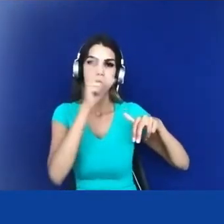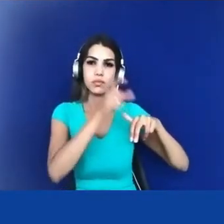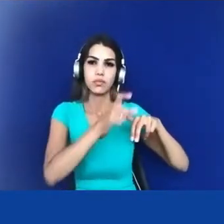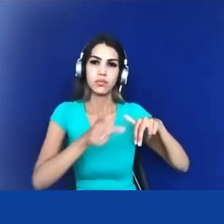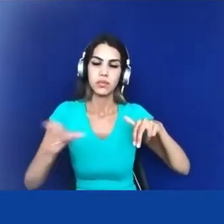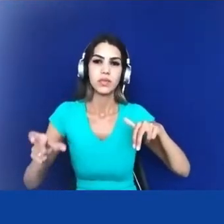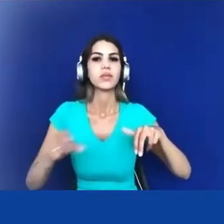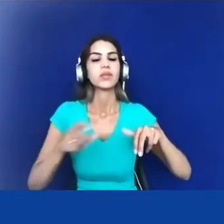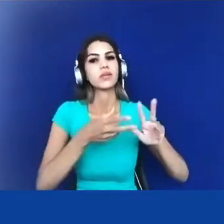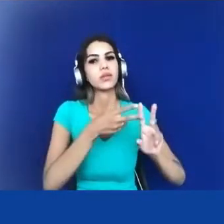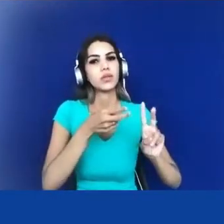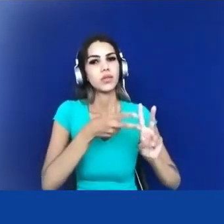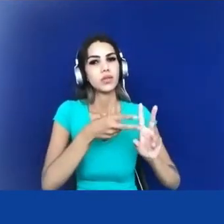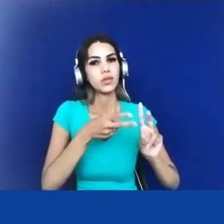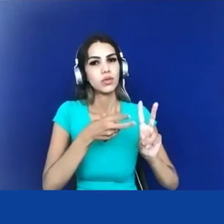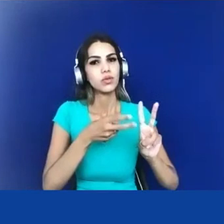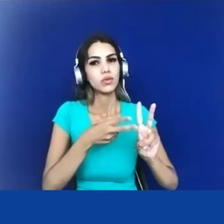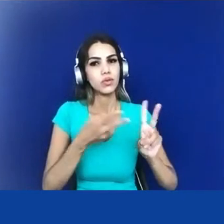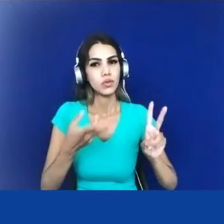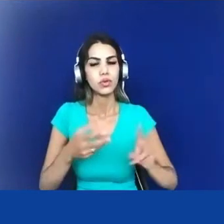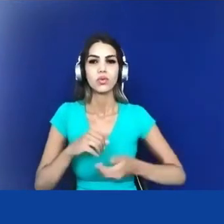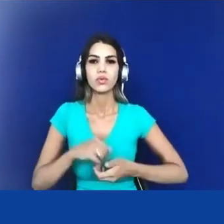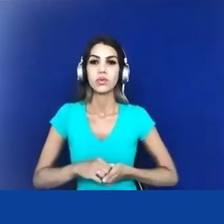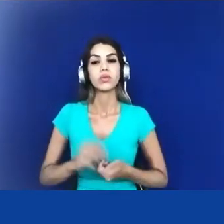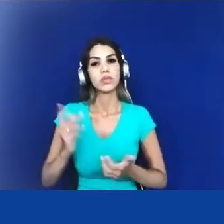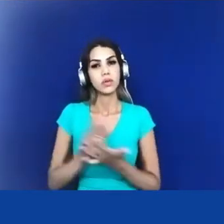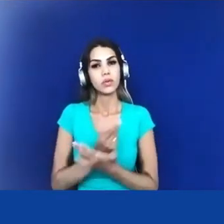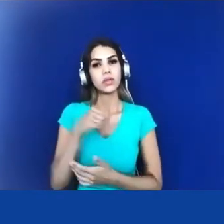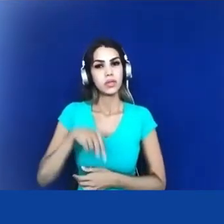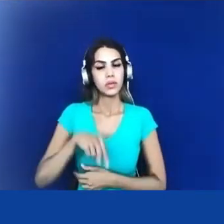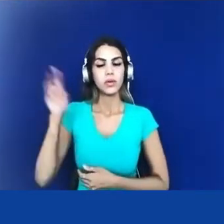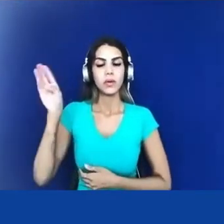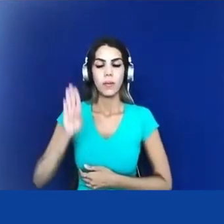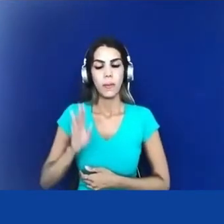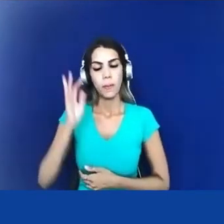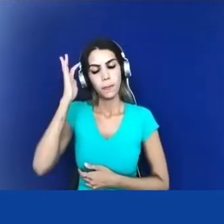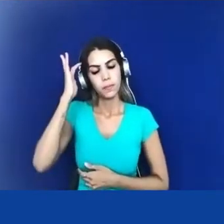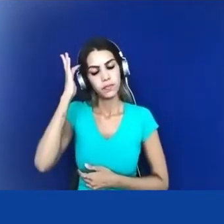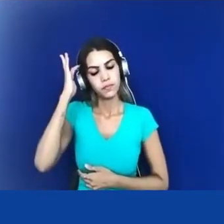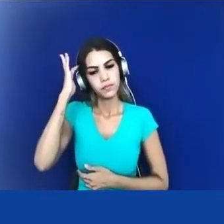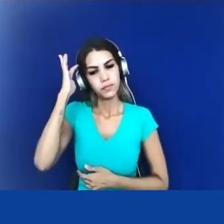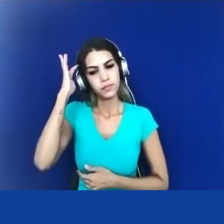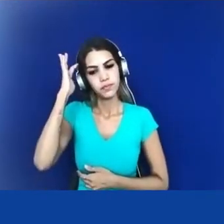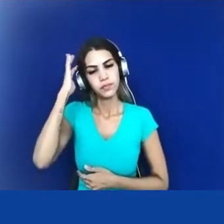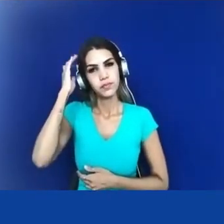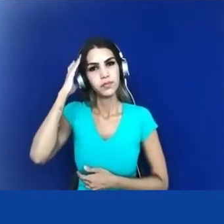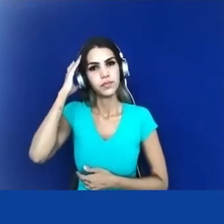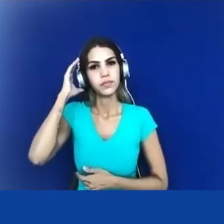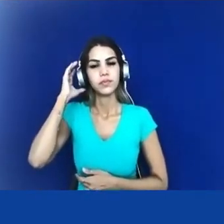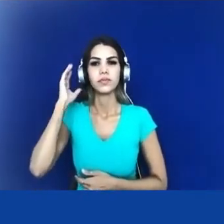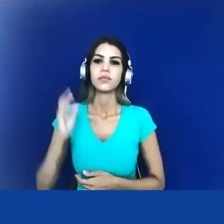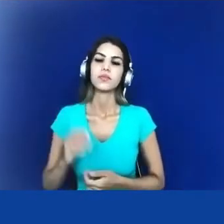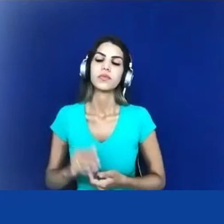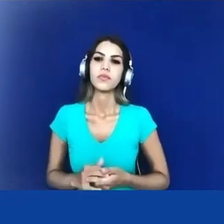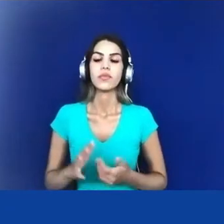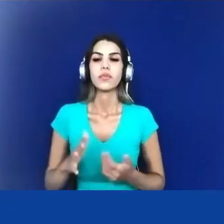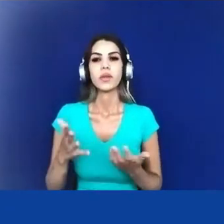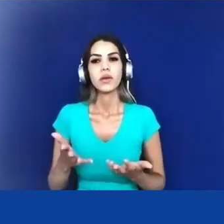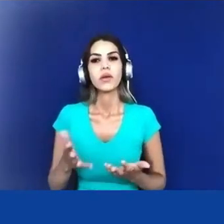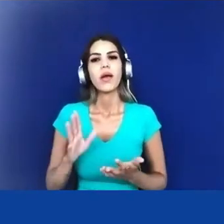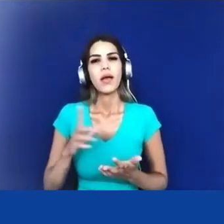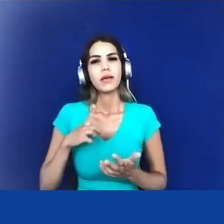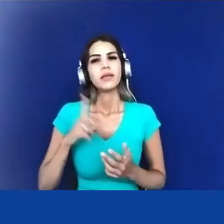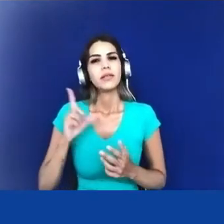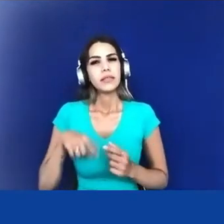pelo nosso estado nação brasileiro que está aí muito caracterizada suas formas de relação